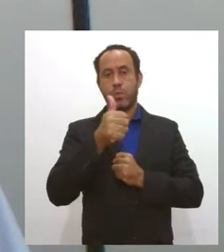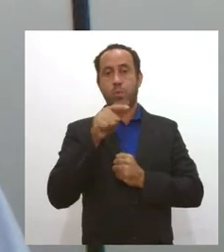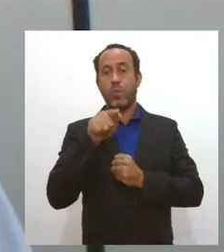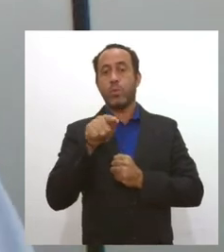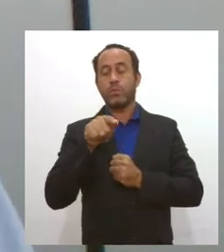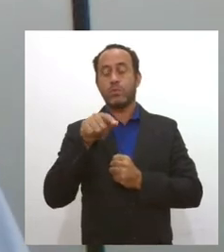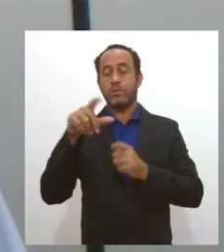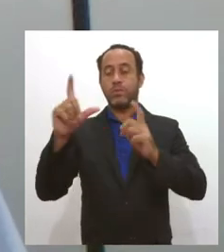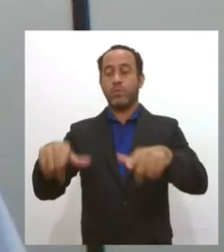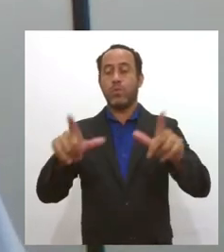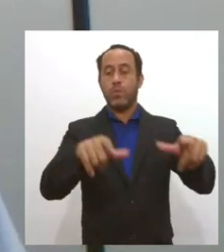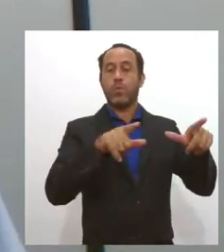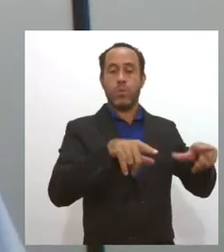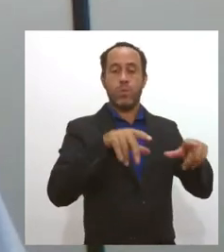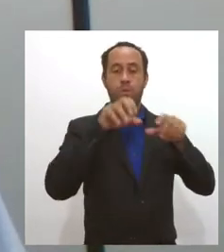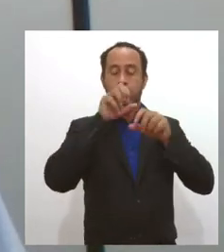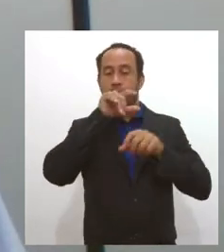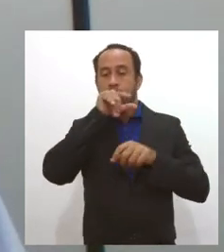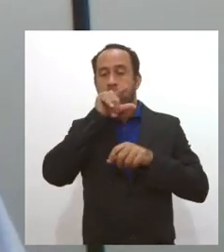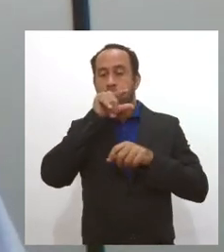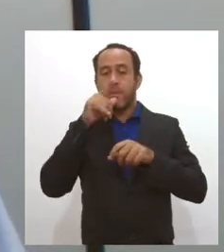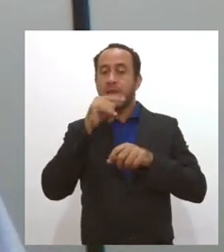hectares a ser irrigado por esse canal.